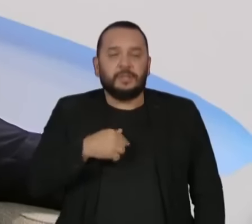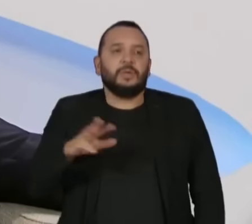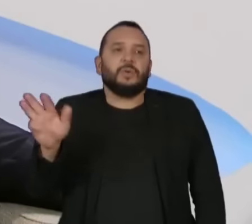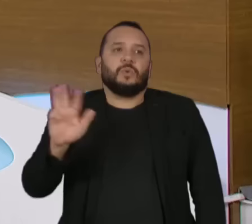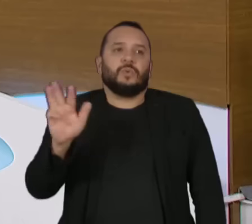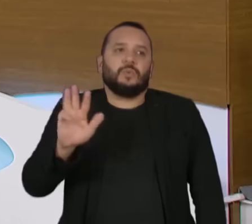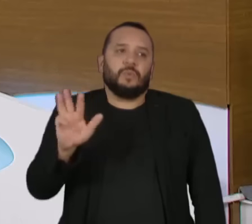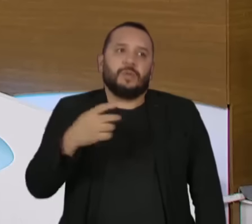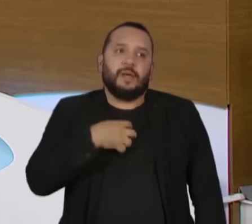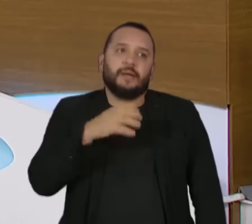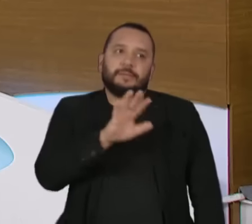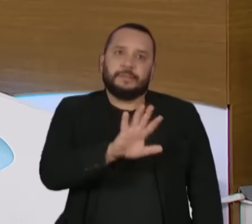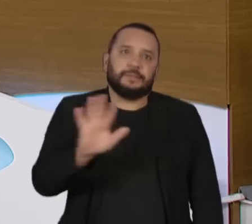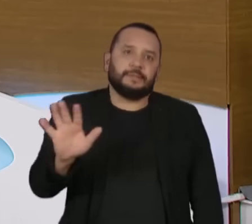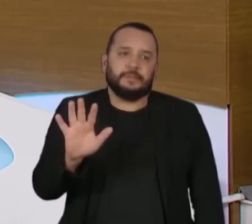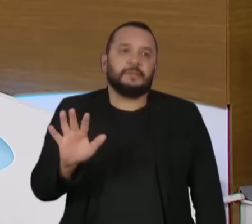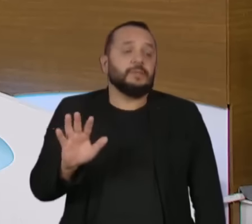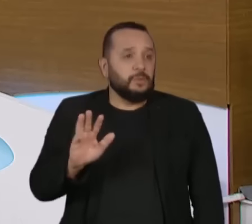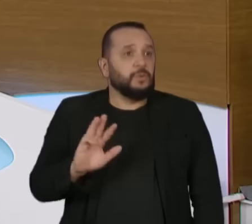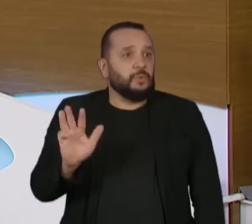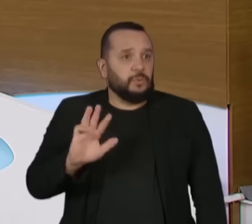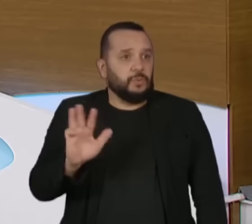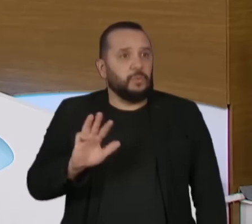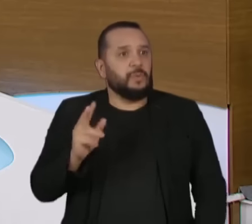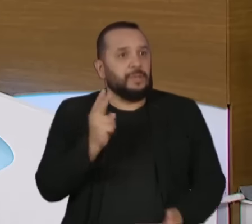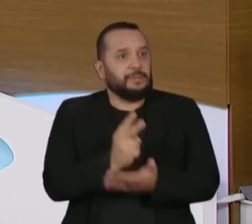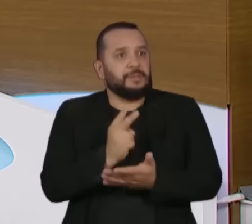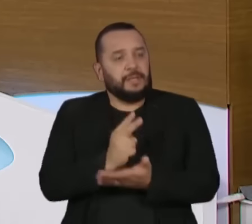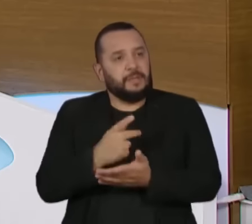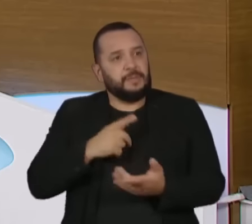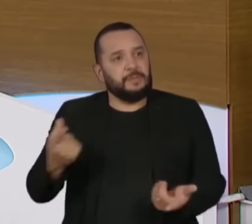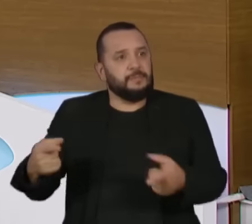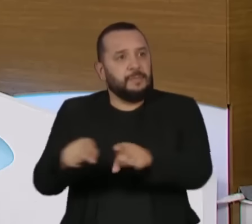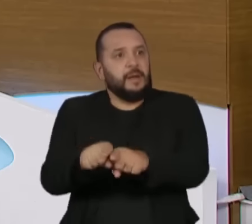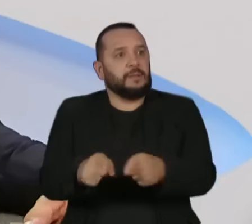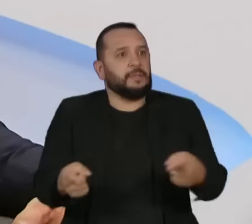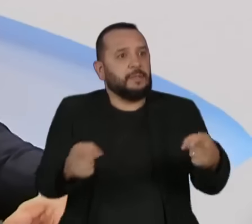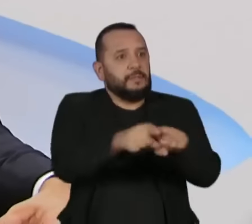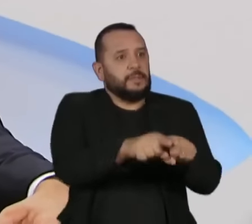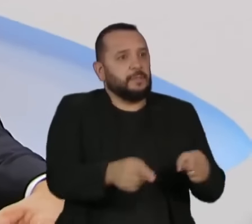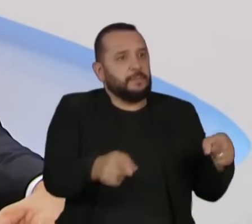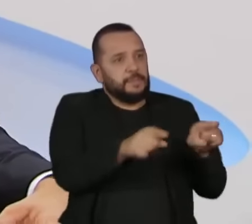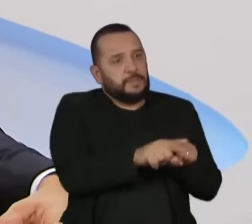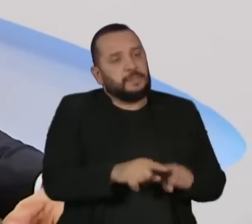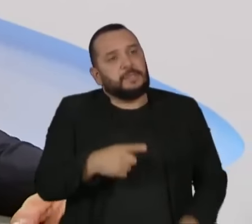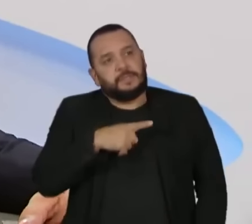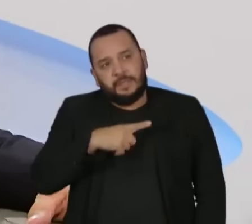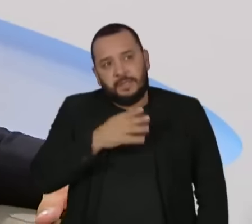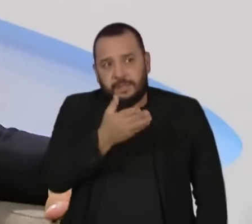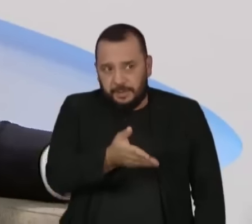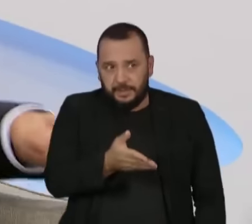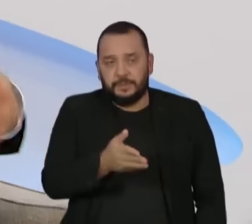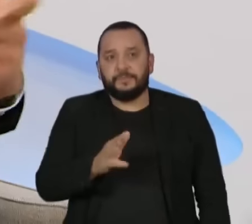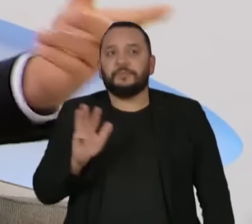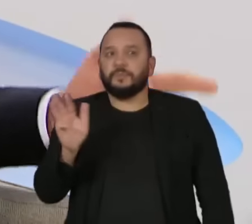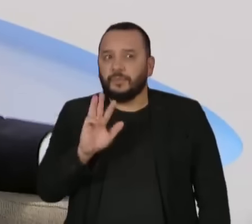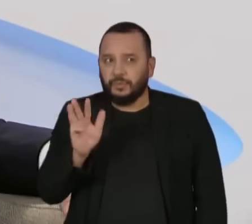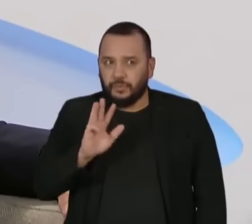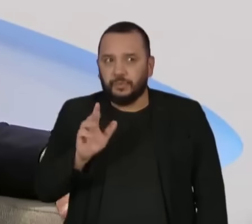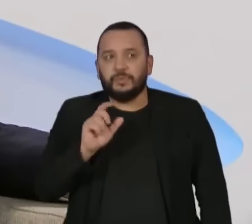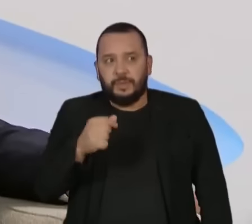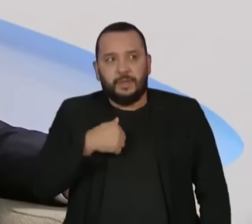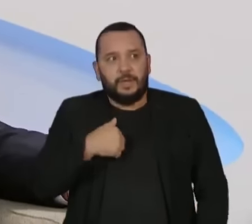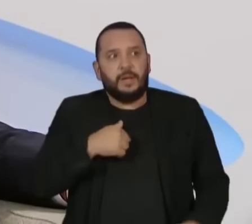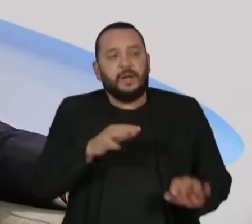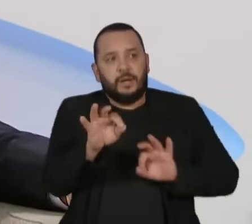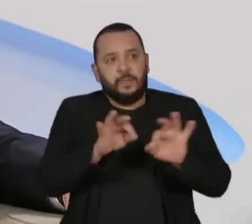Lula tem muito disso. Ele é um agregador nato, por natureza, tanto é que ele mesmo recosturou